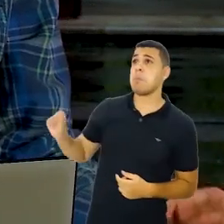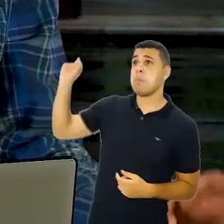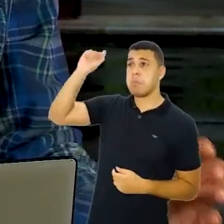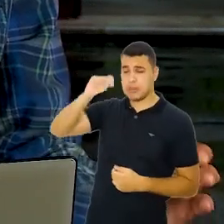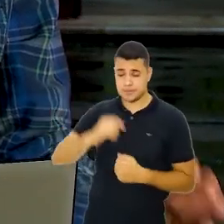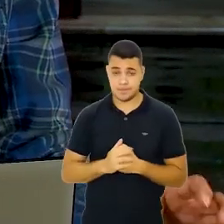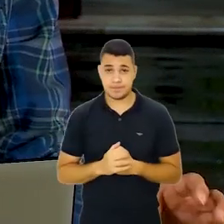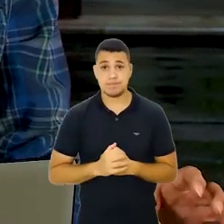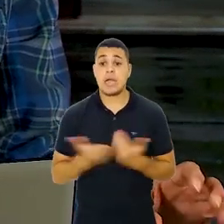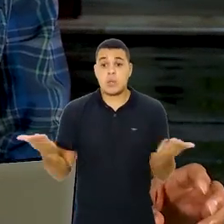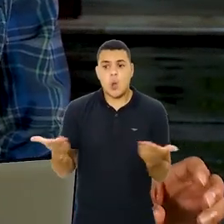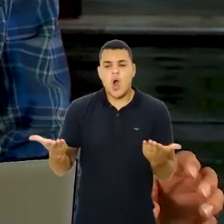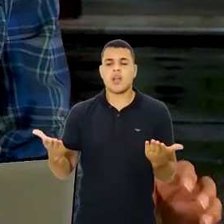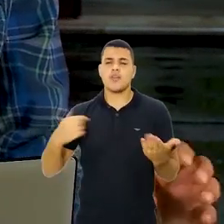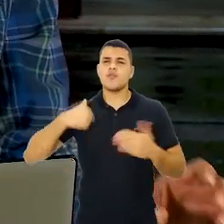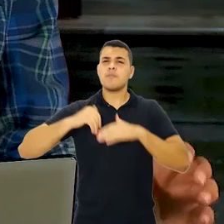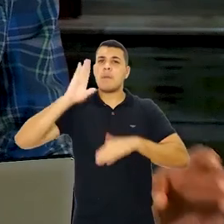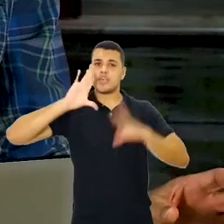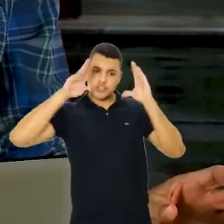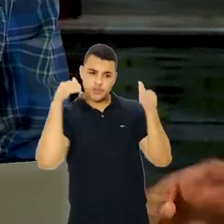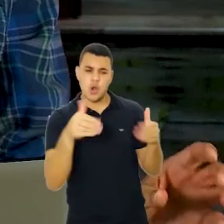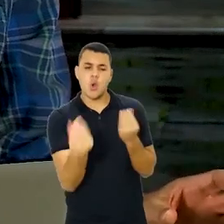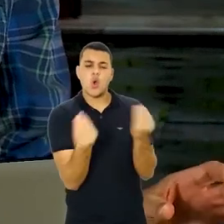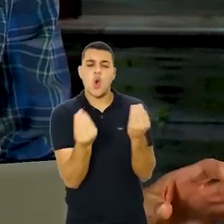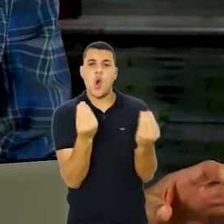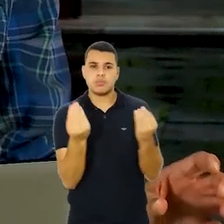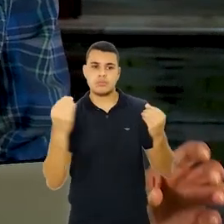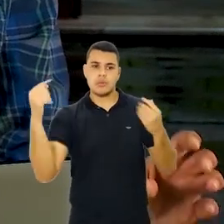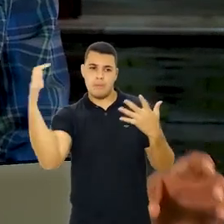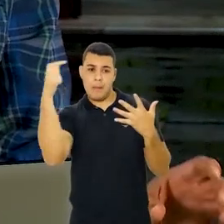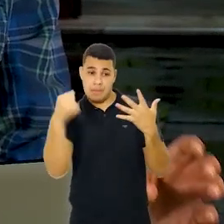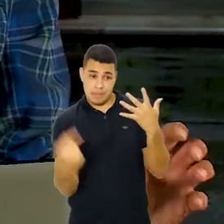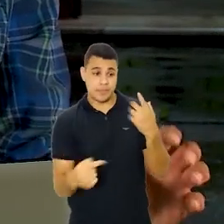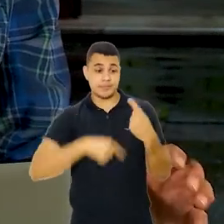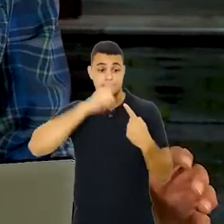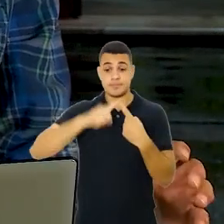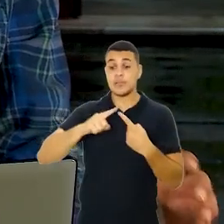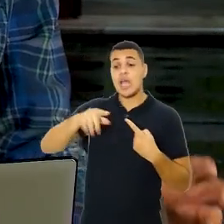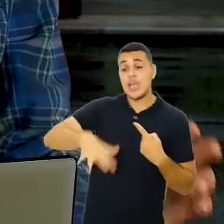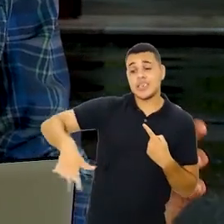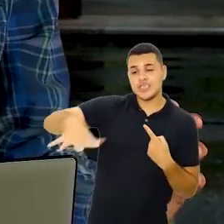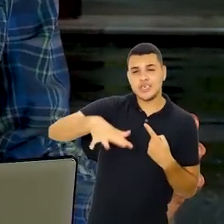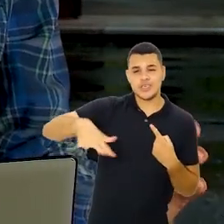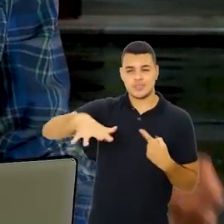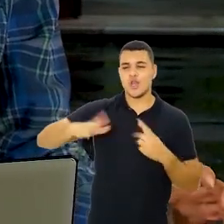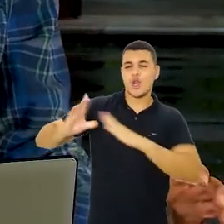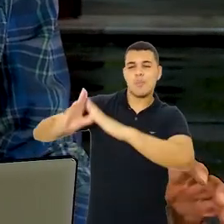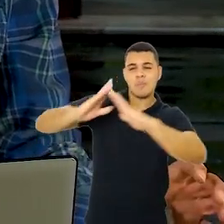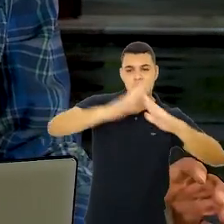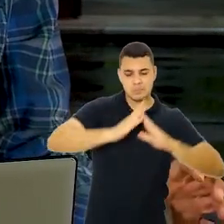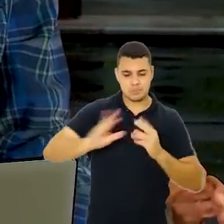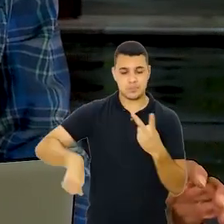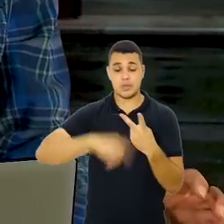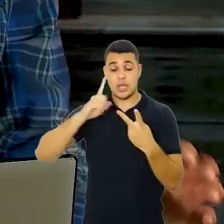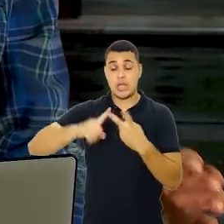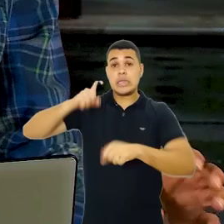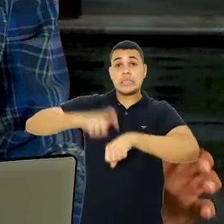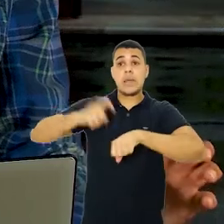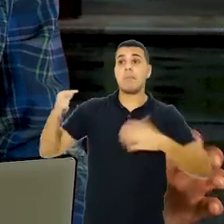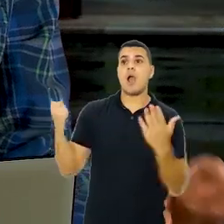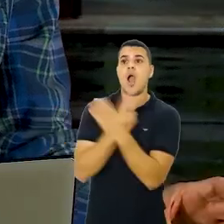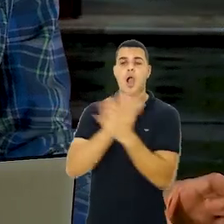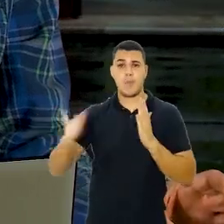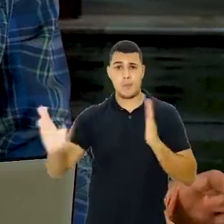basicamente pela clínica. Vamos tratar aqui apenas das questões relacionadas ao espaço geográfico